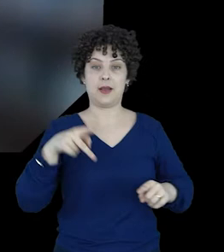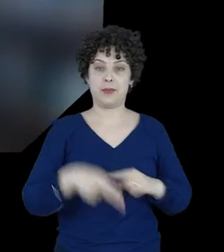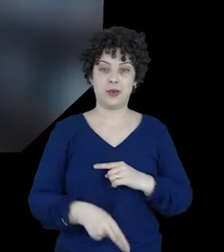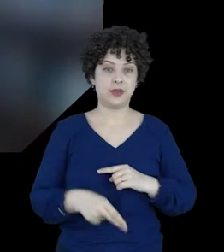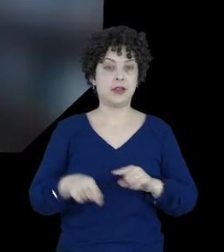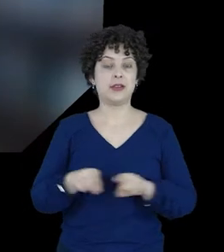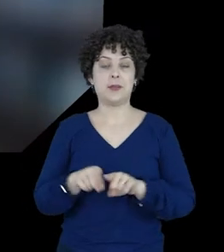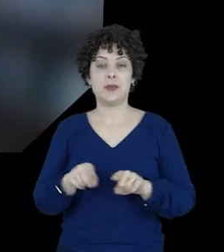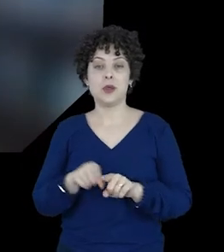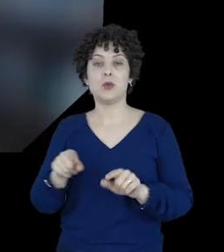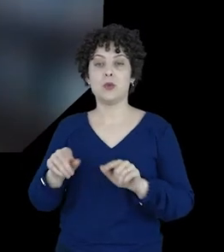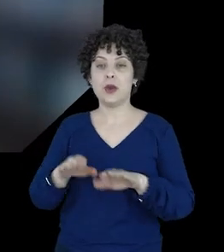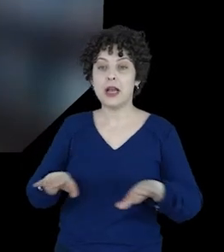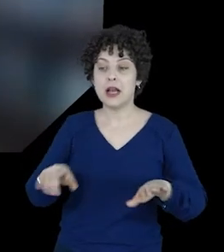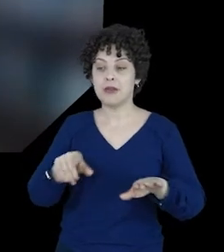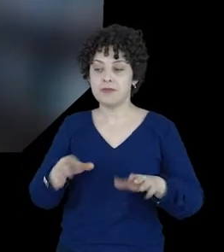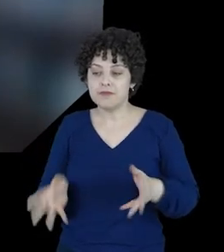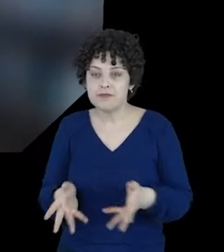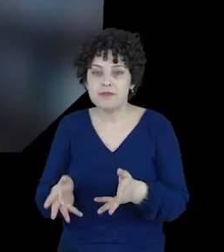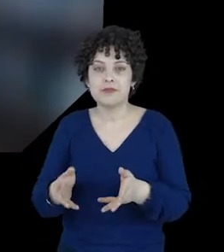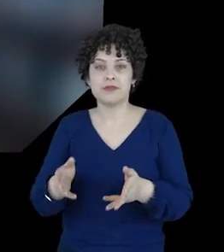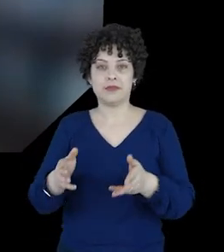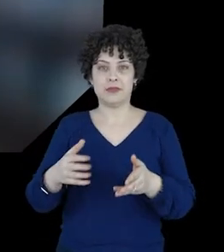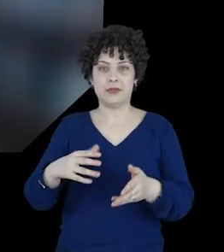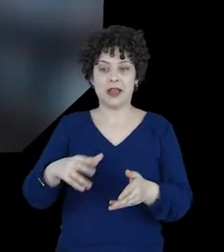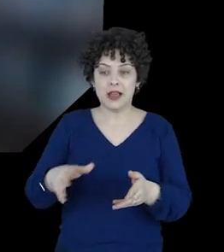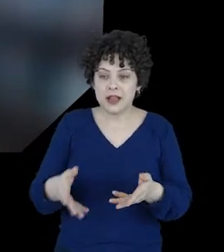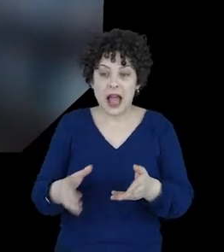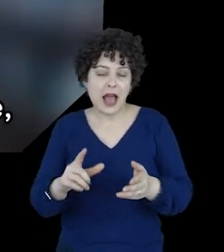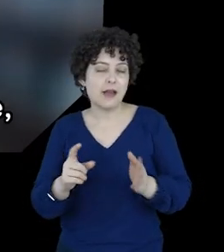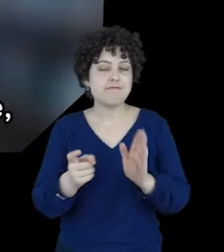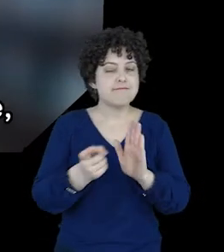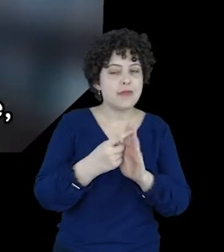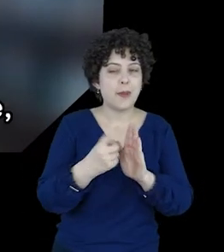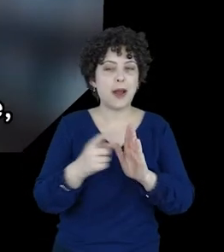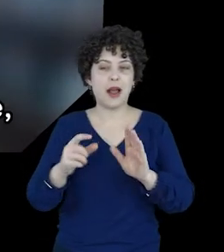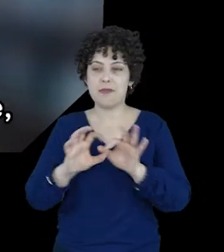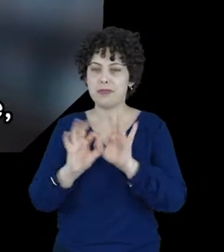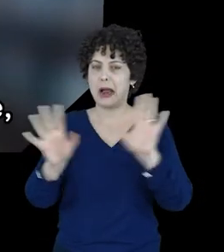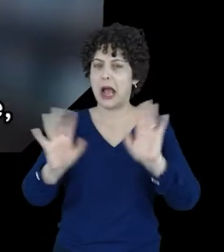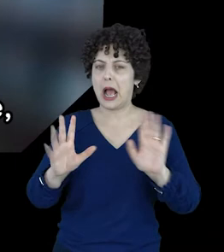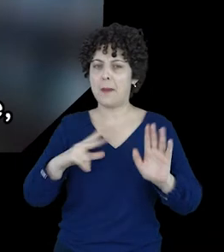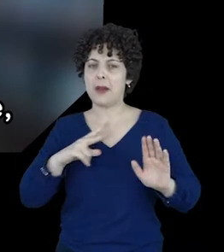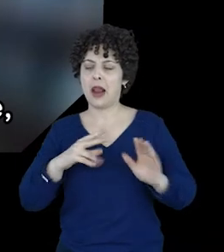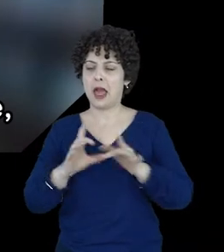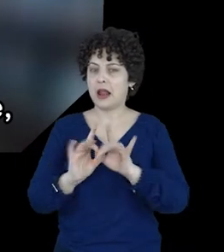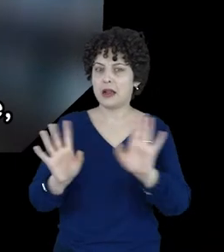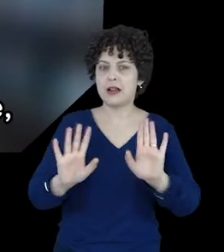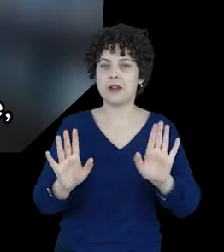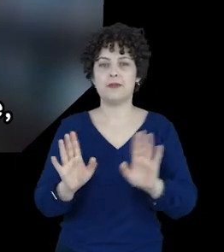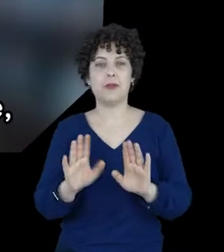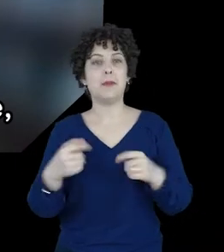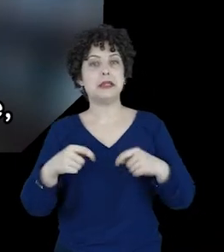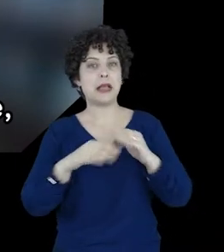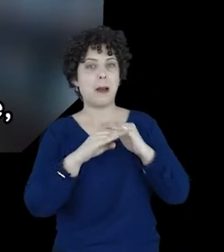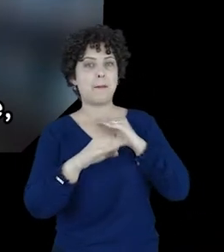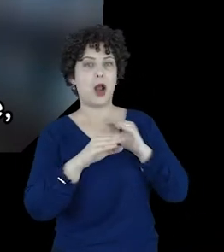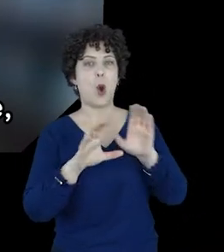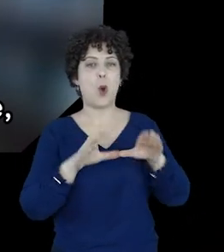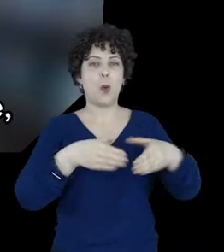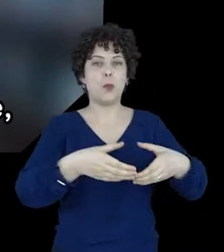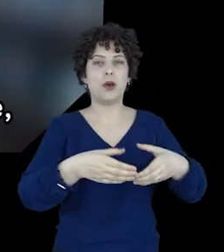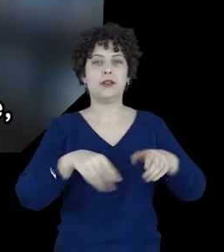incentivar crianças a fazerem escolhas que reduzam sua privacidade. Devem respeitar políticas e padrões da comunidade, inclusive